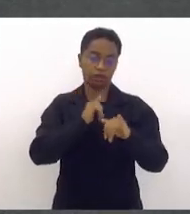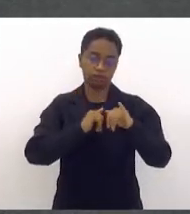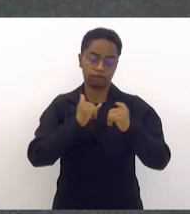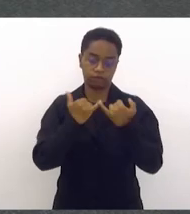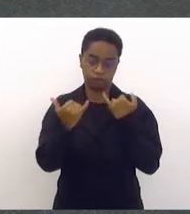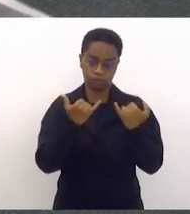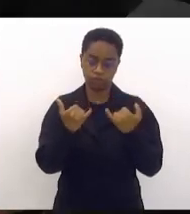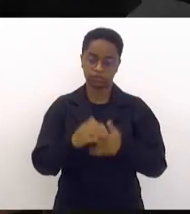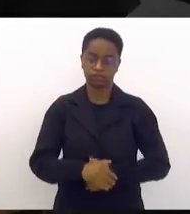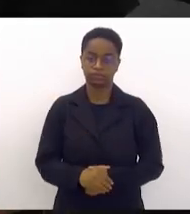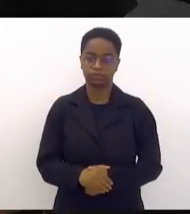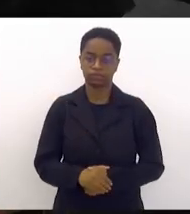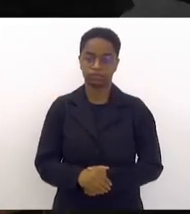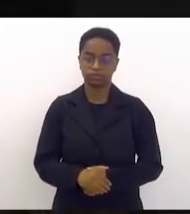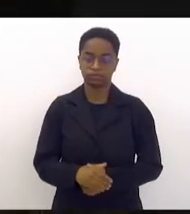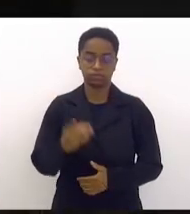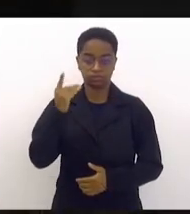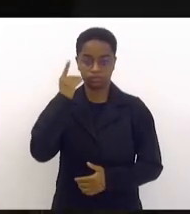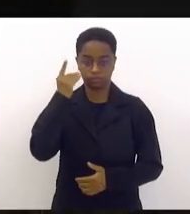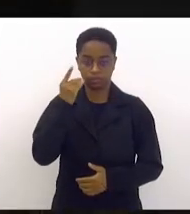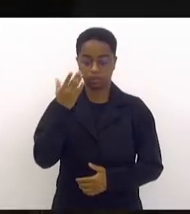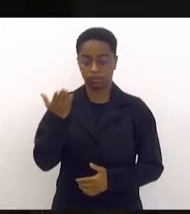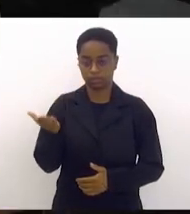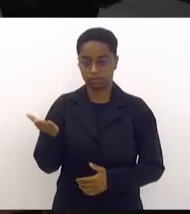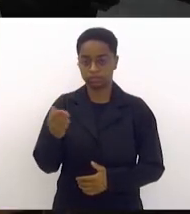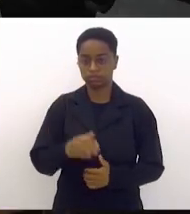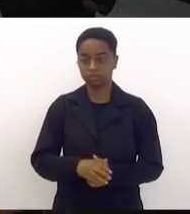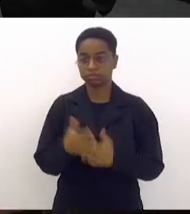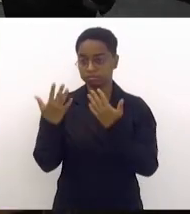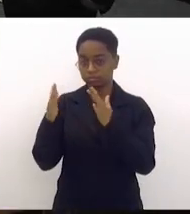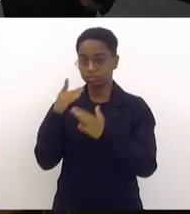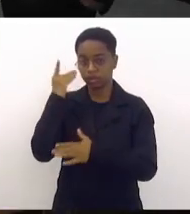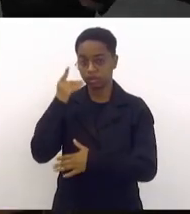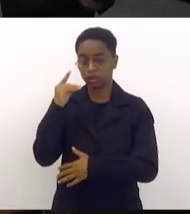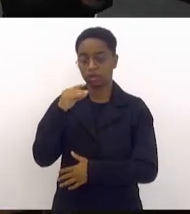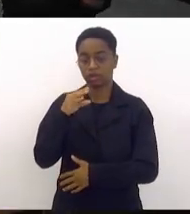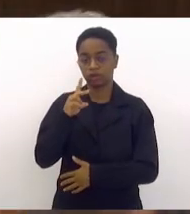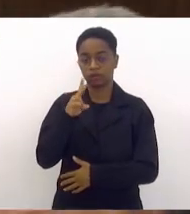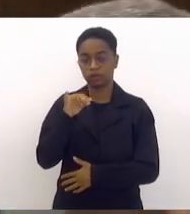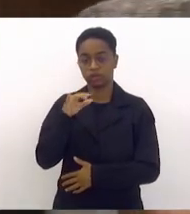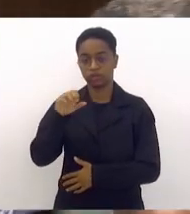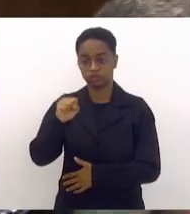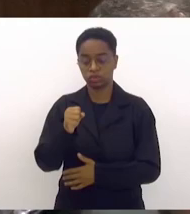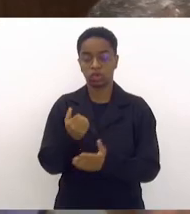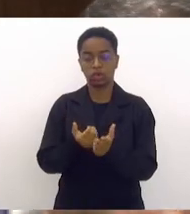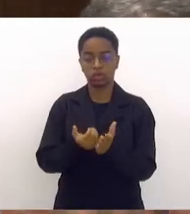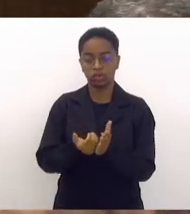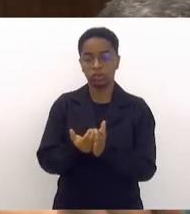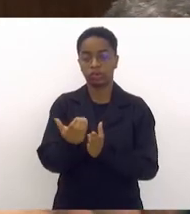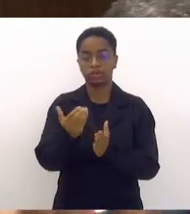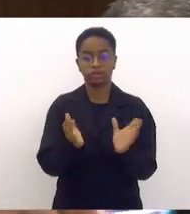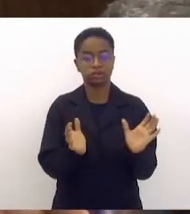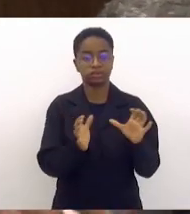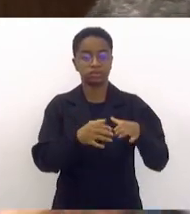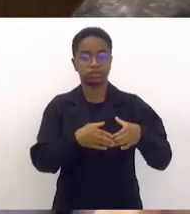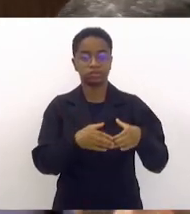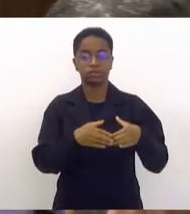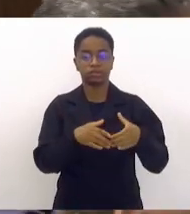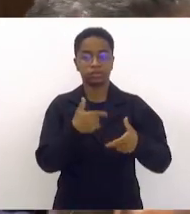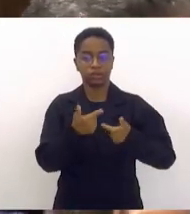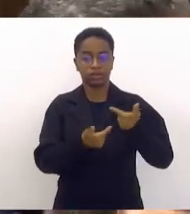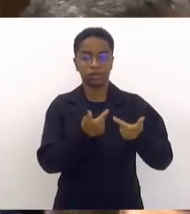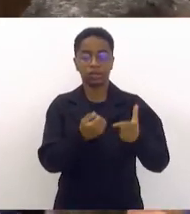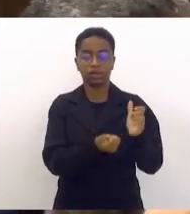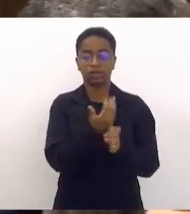Deputada Tiago, para agradecer aqui o deputado Vinícius Cozolino, que vai, então, instalar uma Frente Parlamentar para fazer os